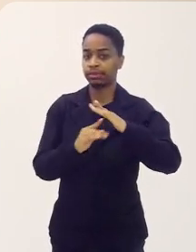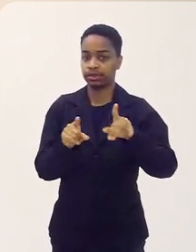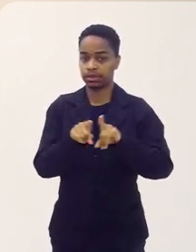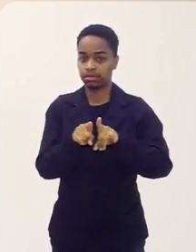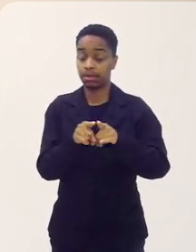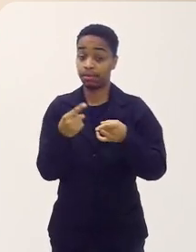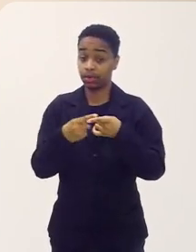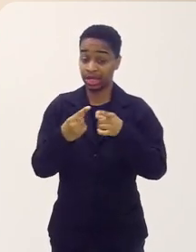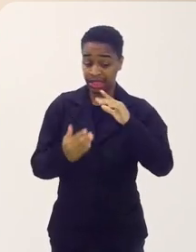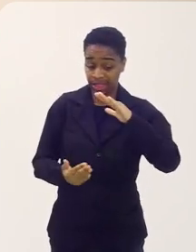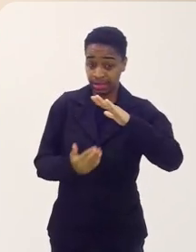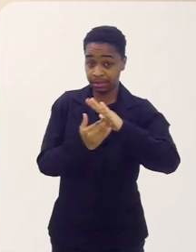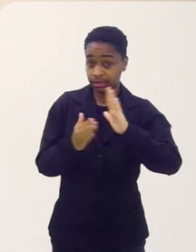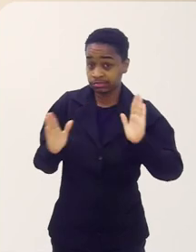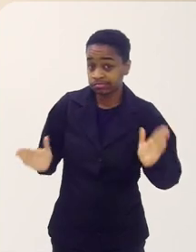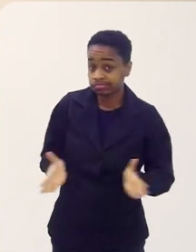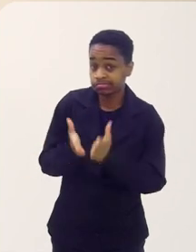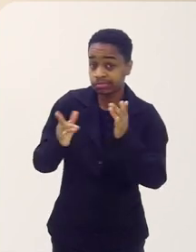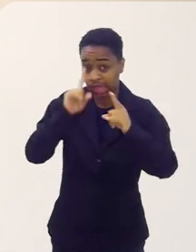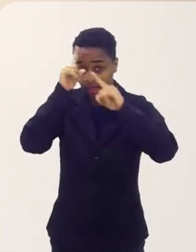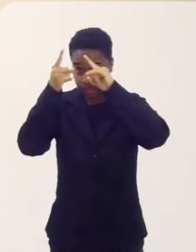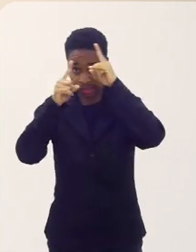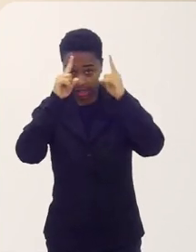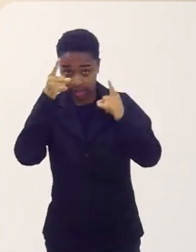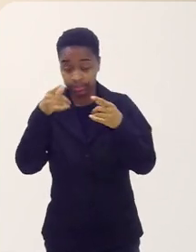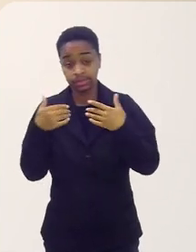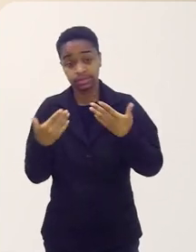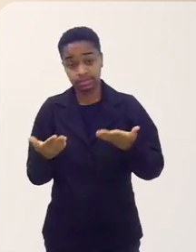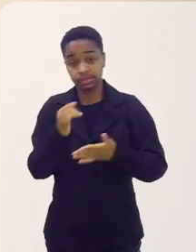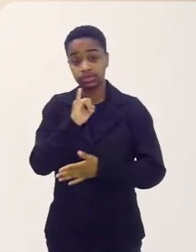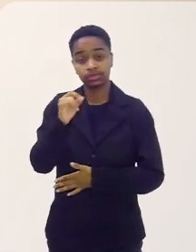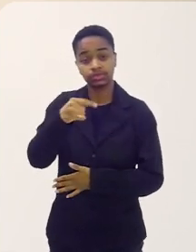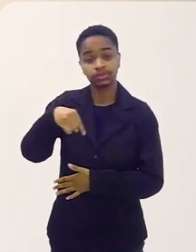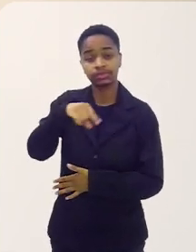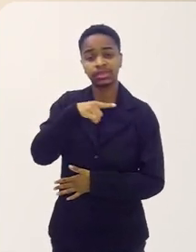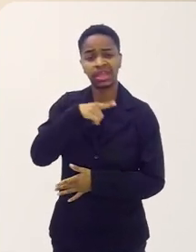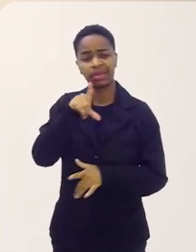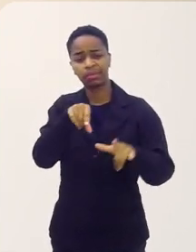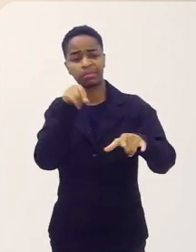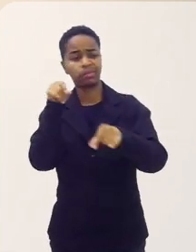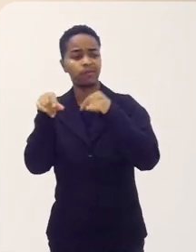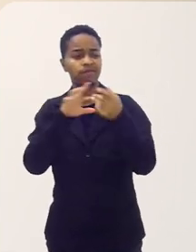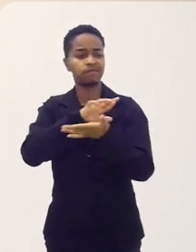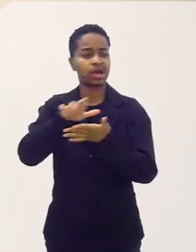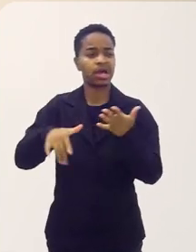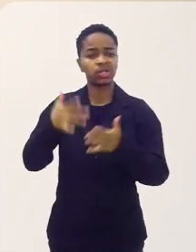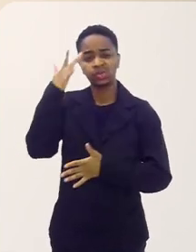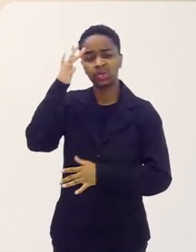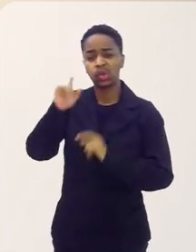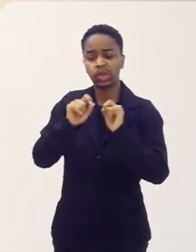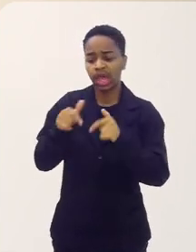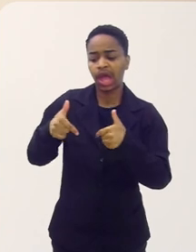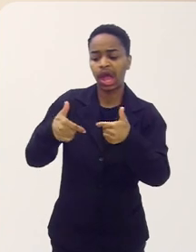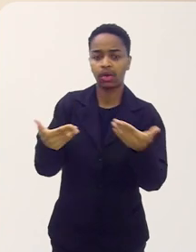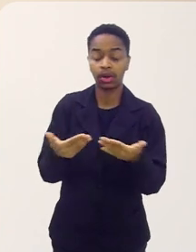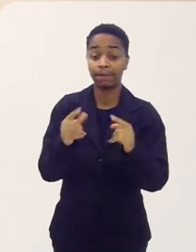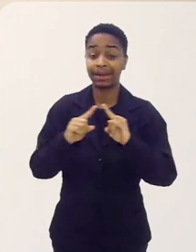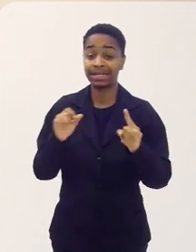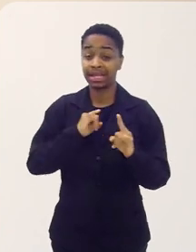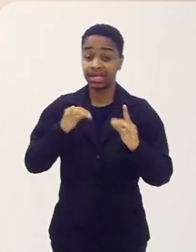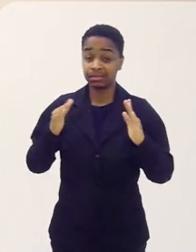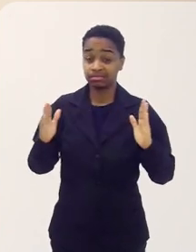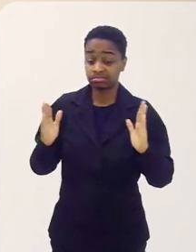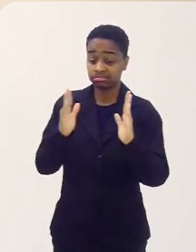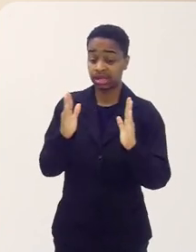limitação, porque a limitação, ela fomenta a criatividade. Quando você tem muitas opções, ah, eu não sei o eu vou fazer agora. Tem que ser